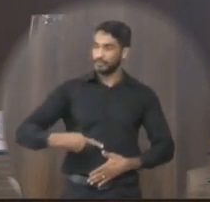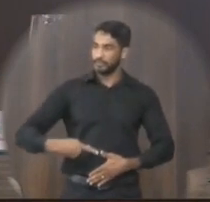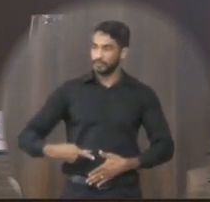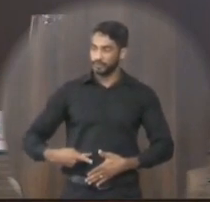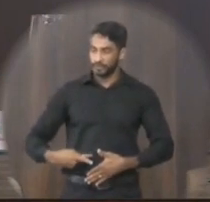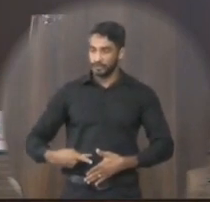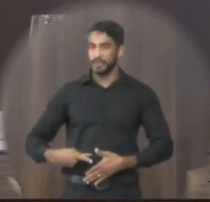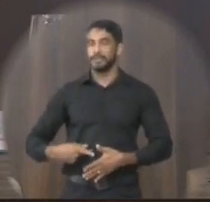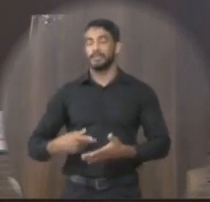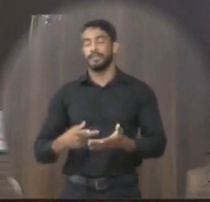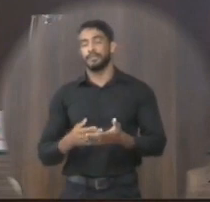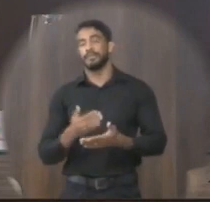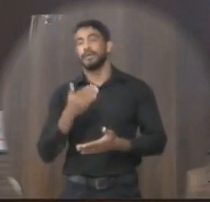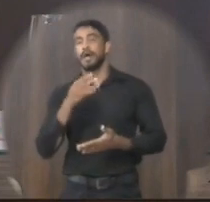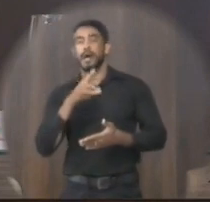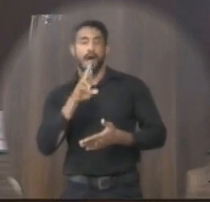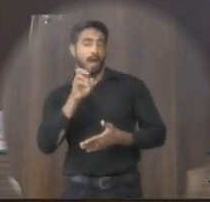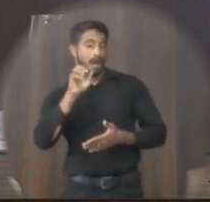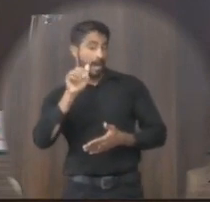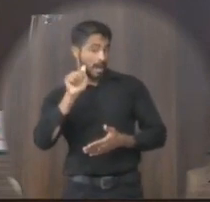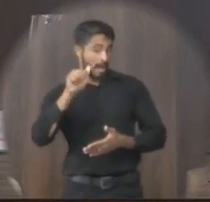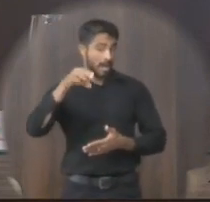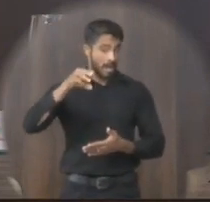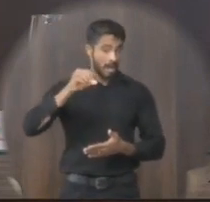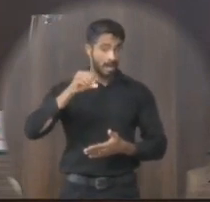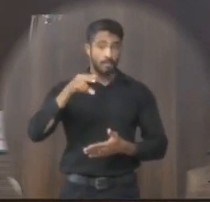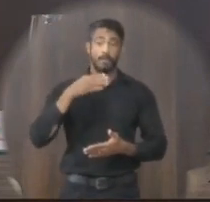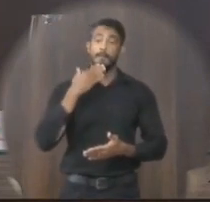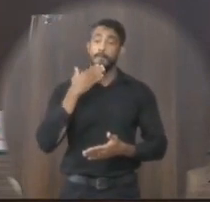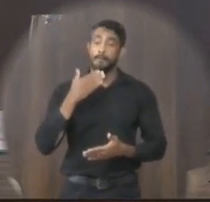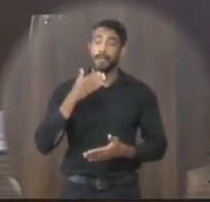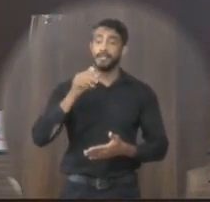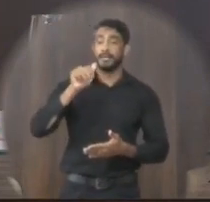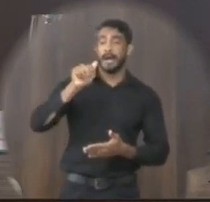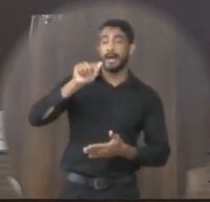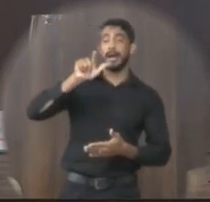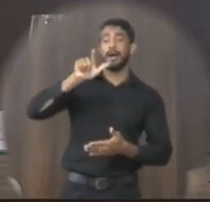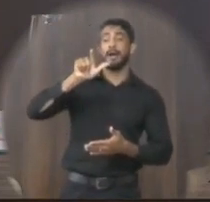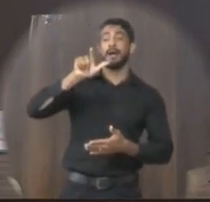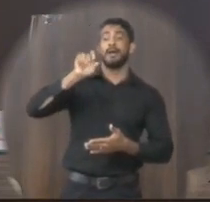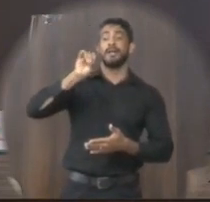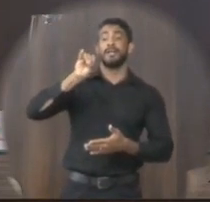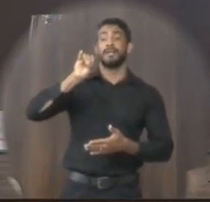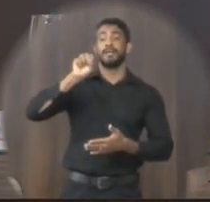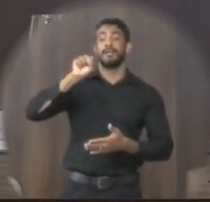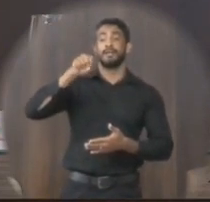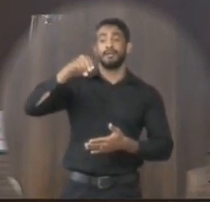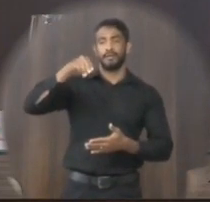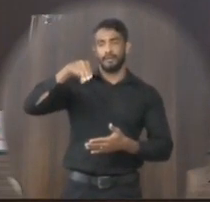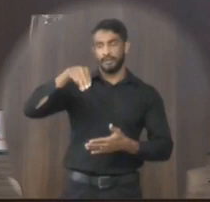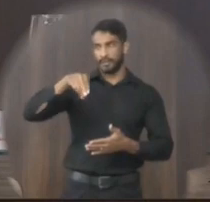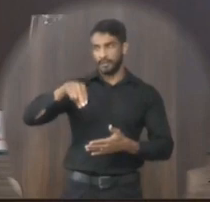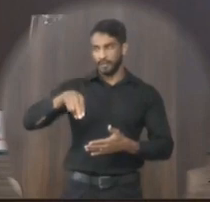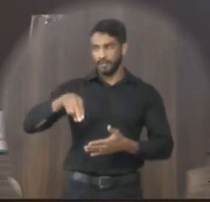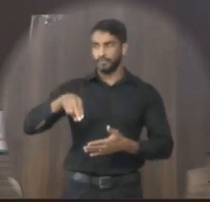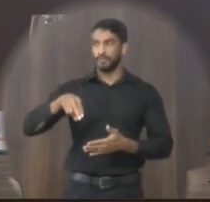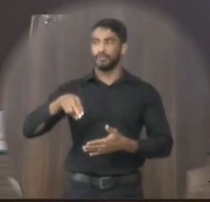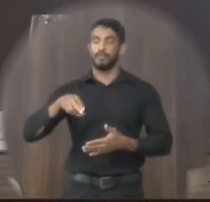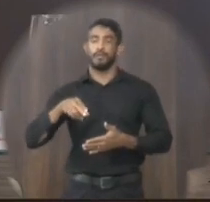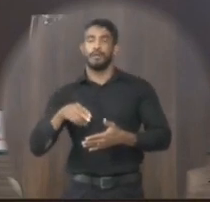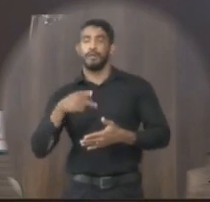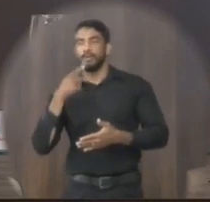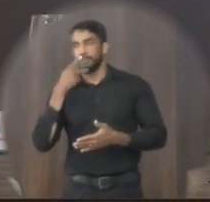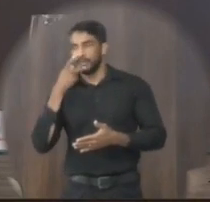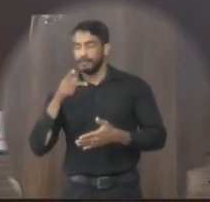requer ao senhor presidente Ramon Alexandre Araújo que solicite senhor Ailson Aparecido Rocha secretário de obras o calçamento e